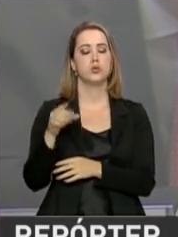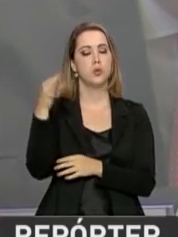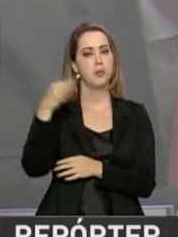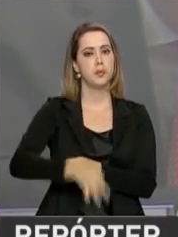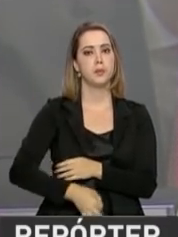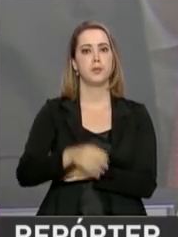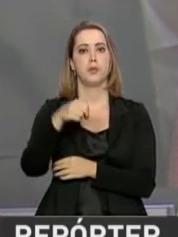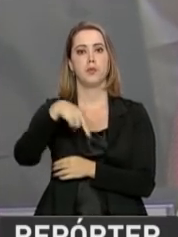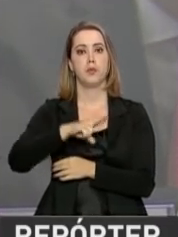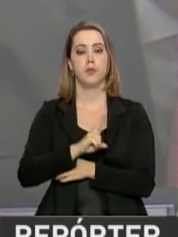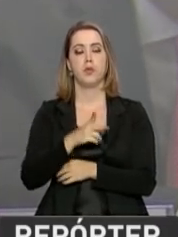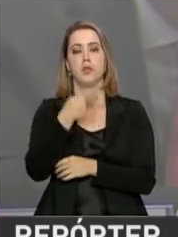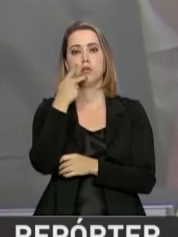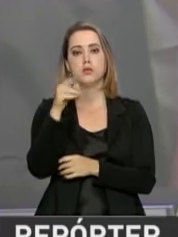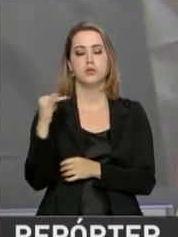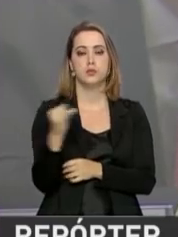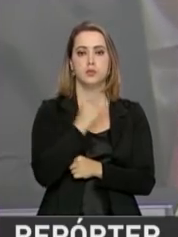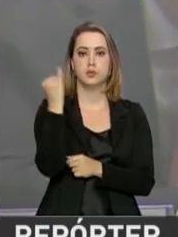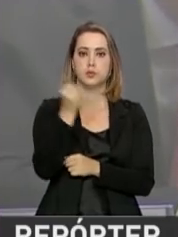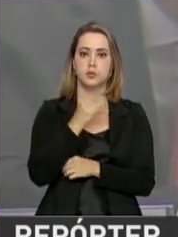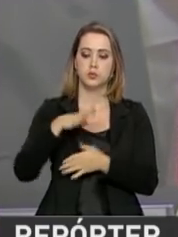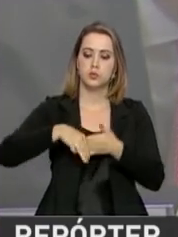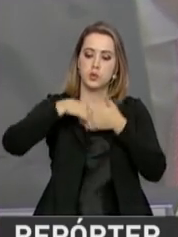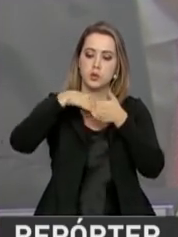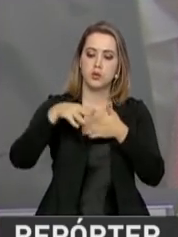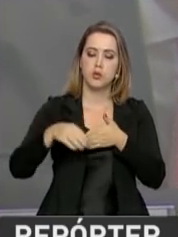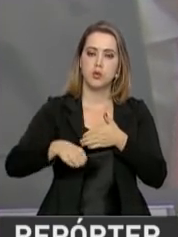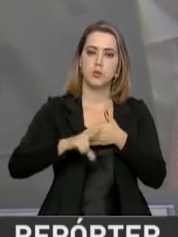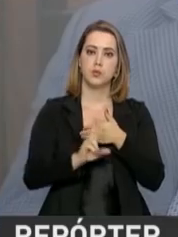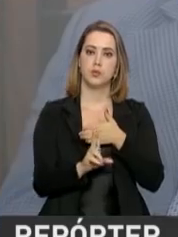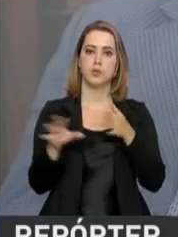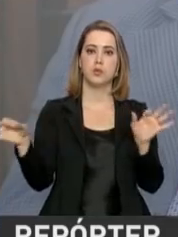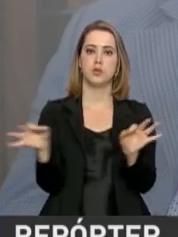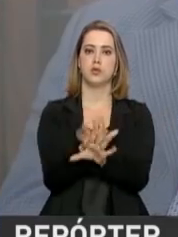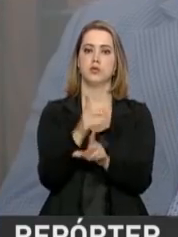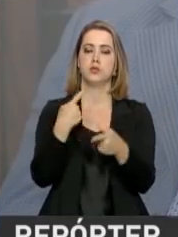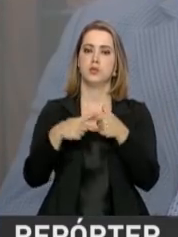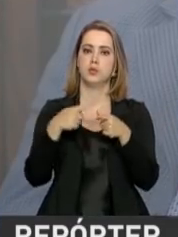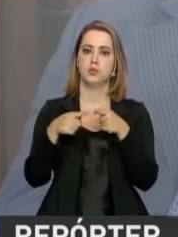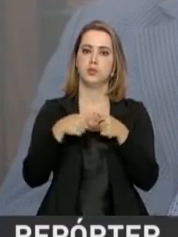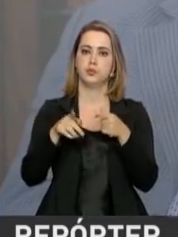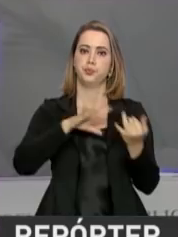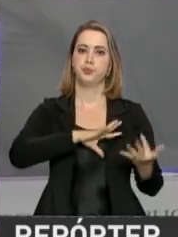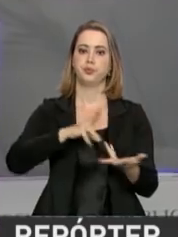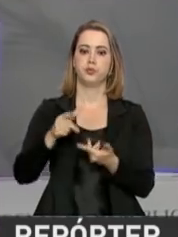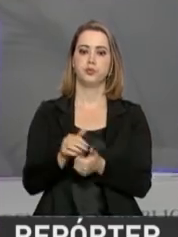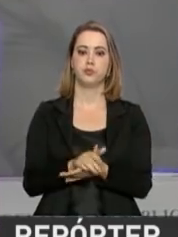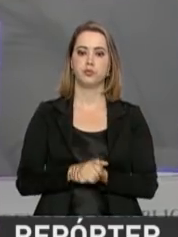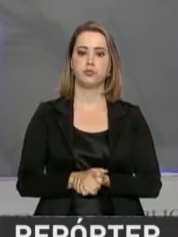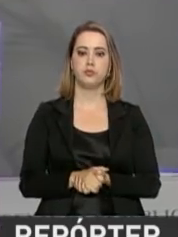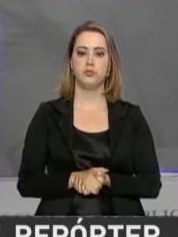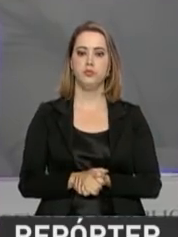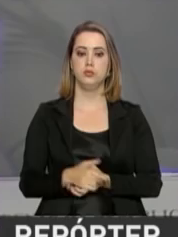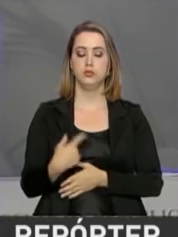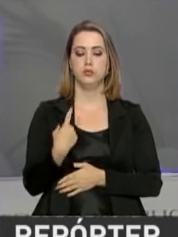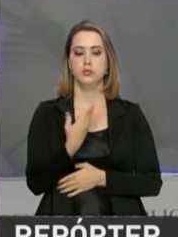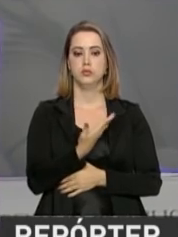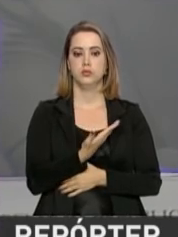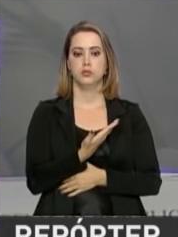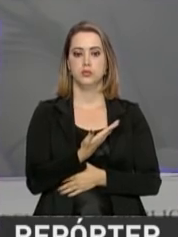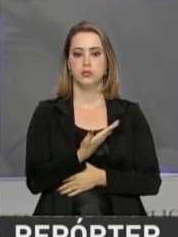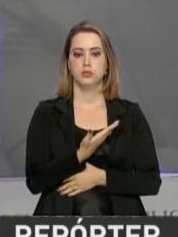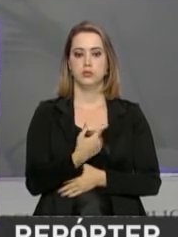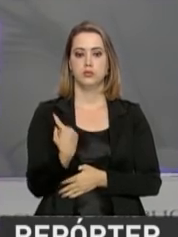falou da importância de uma liderança ativa na ONU para a solução de conflitos mundiais. Precisamos de uma diplomacia